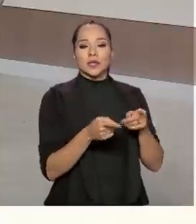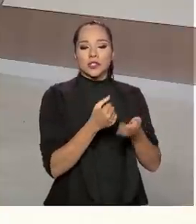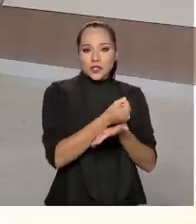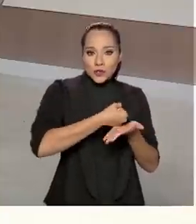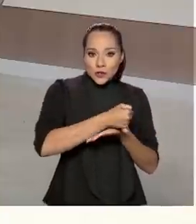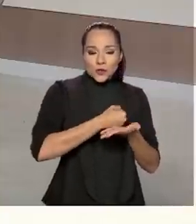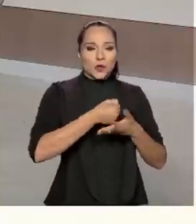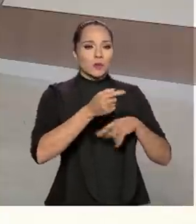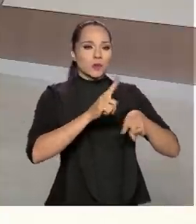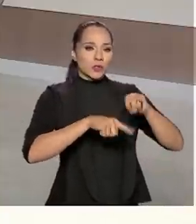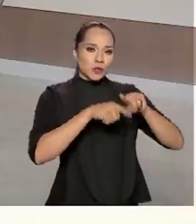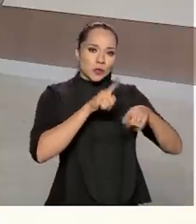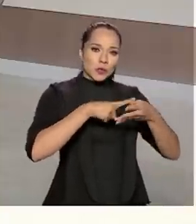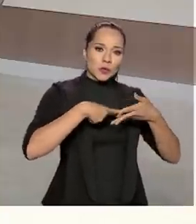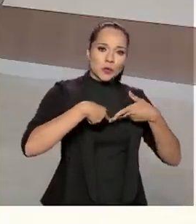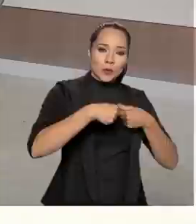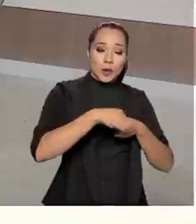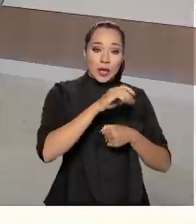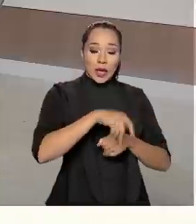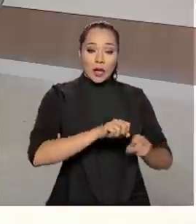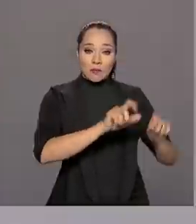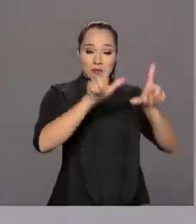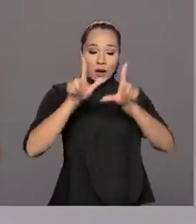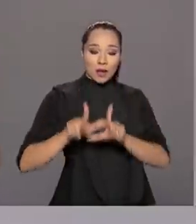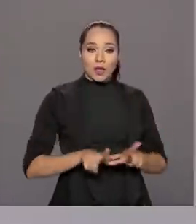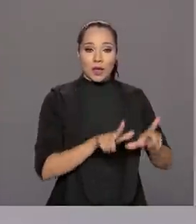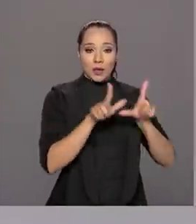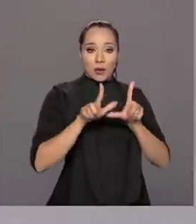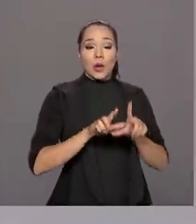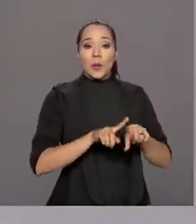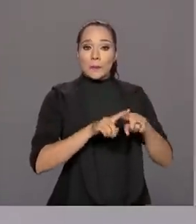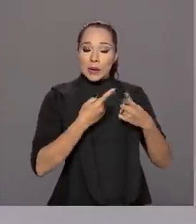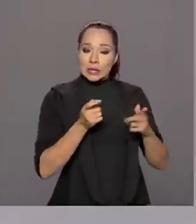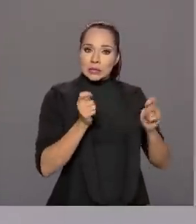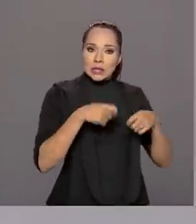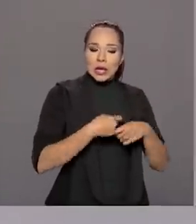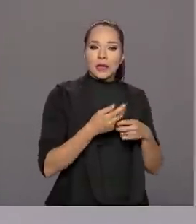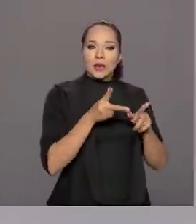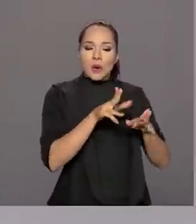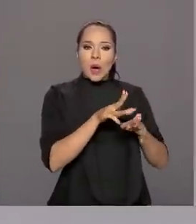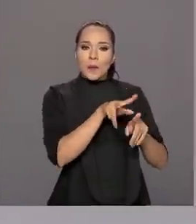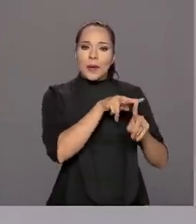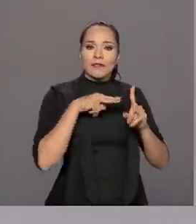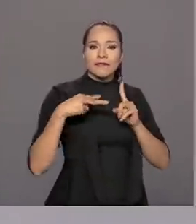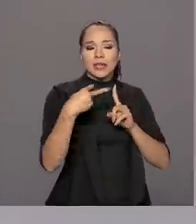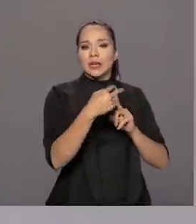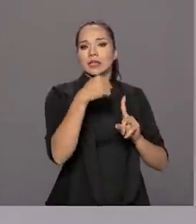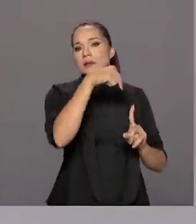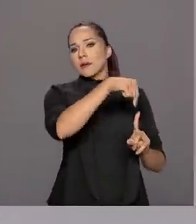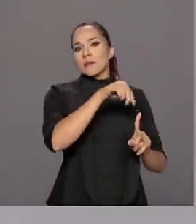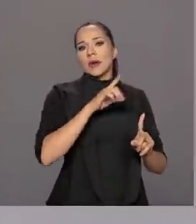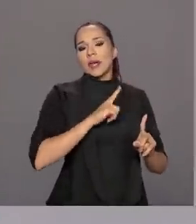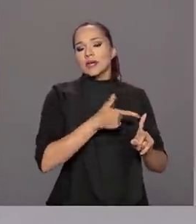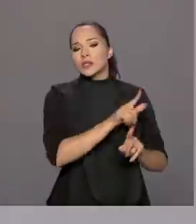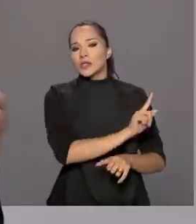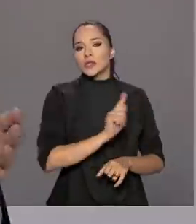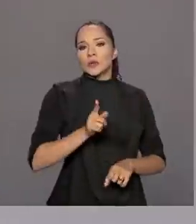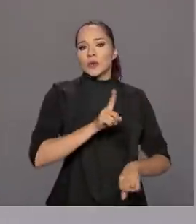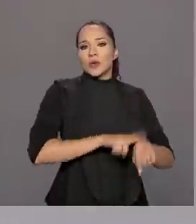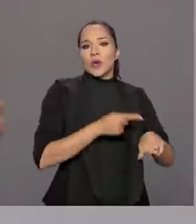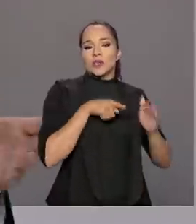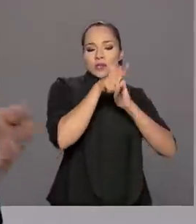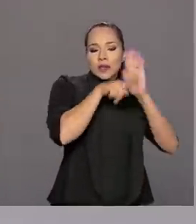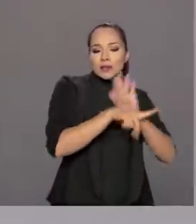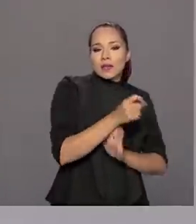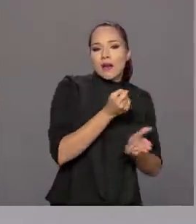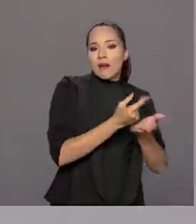insumos, de equipamentos. É um painel informativo, mas serviu mais como uma referência para esses gestores na hora de analisar